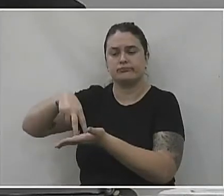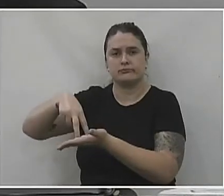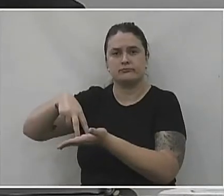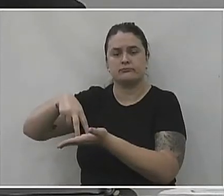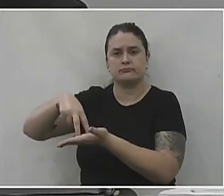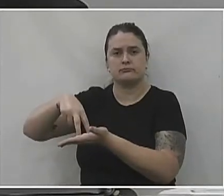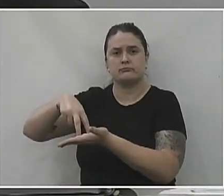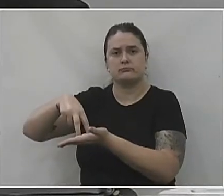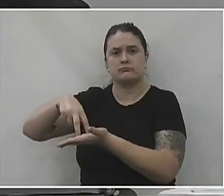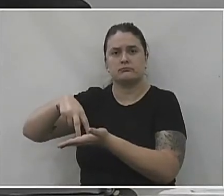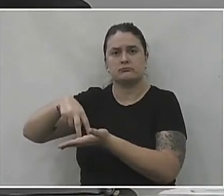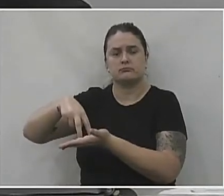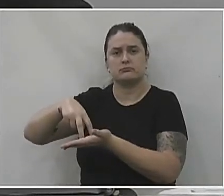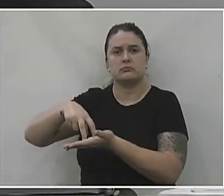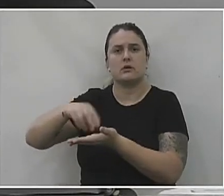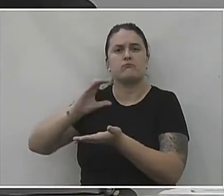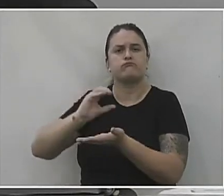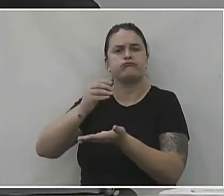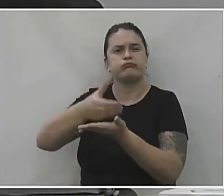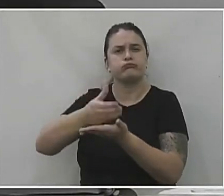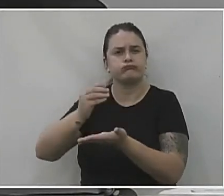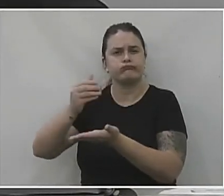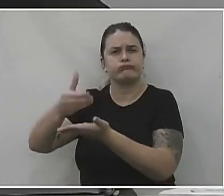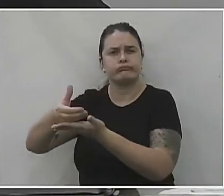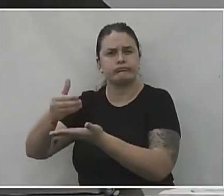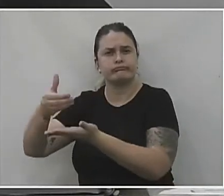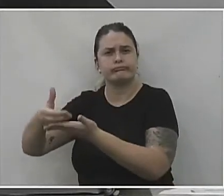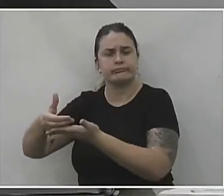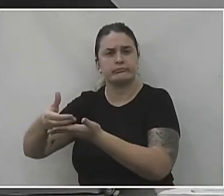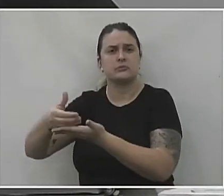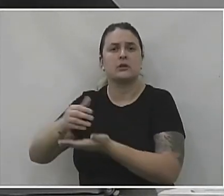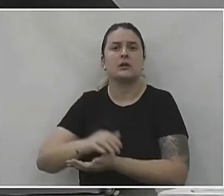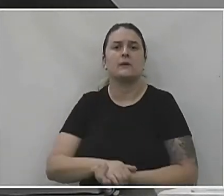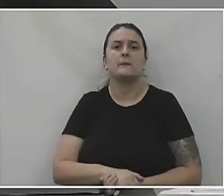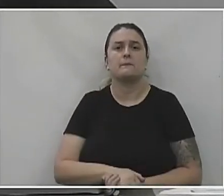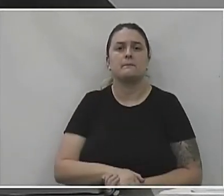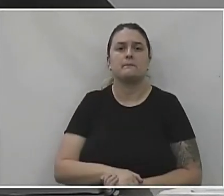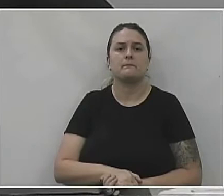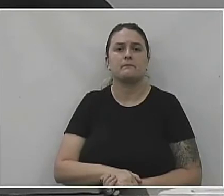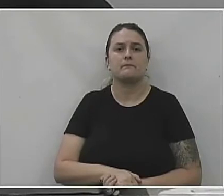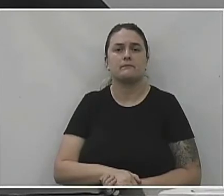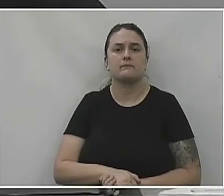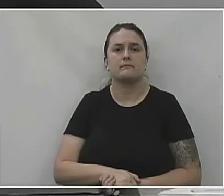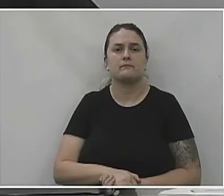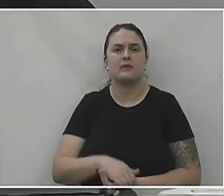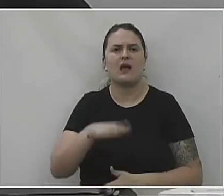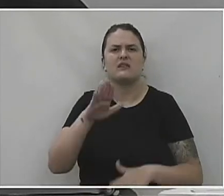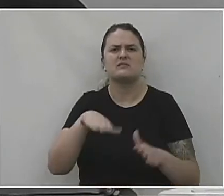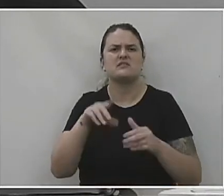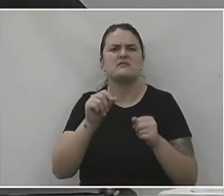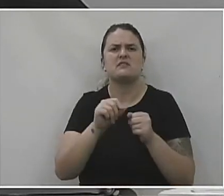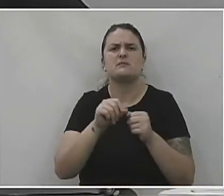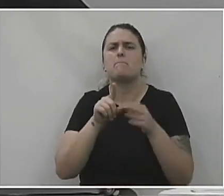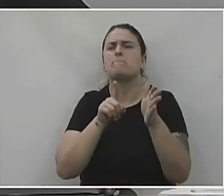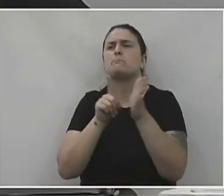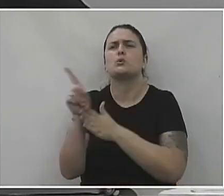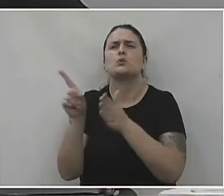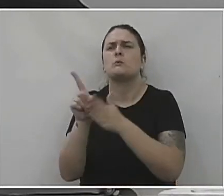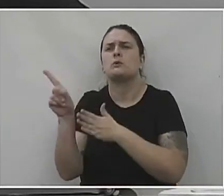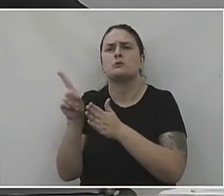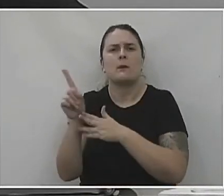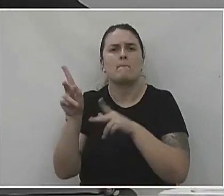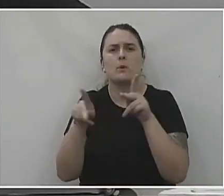respeito dos investimentos, desses recursos recebidos, muitos questionamentos da